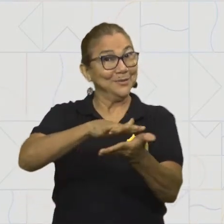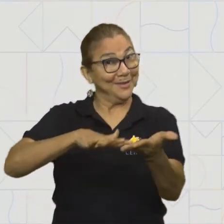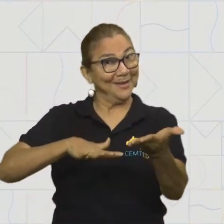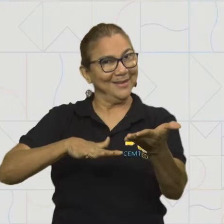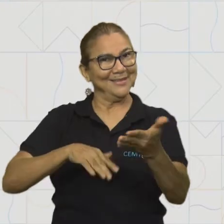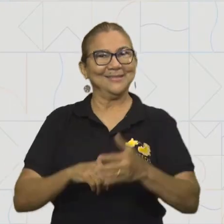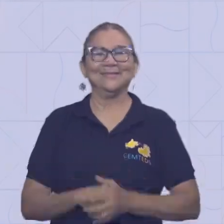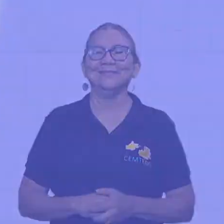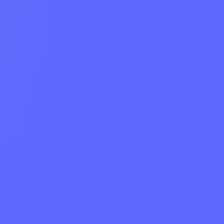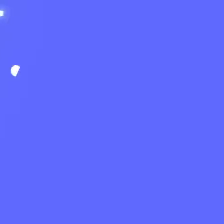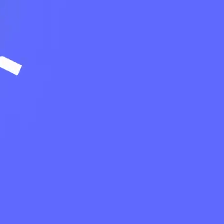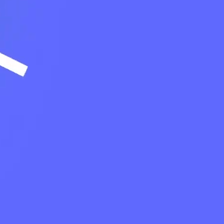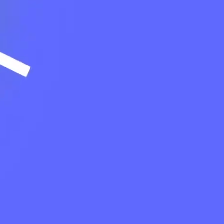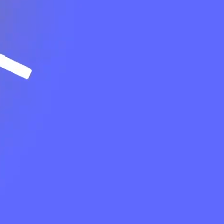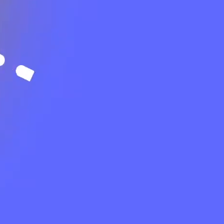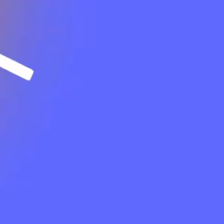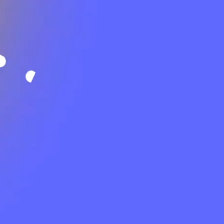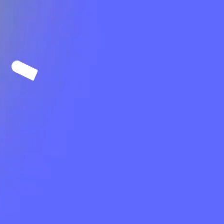hora da atividade.